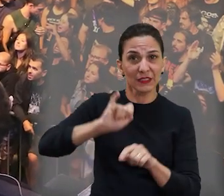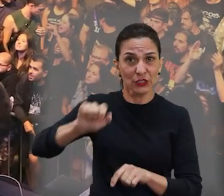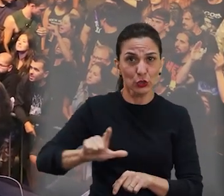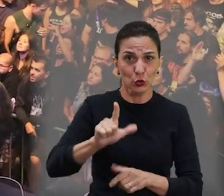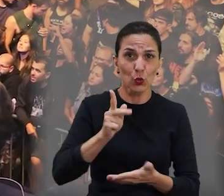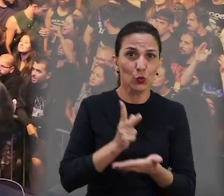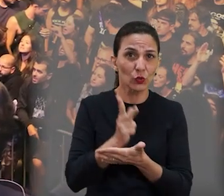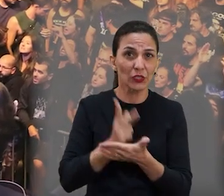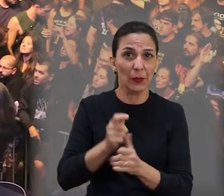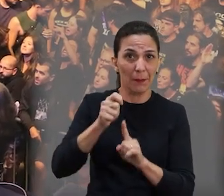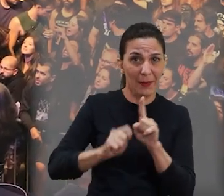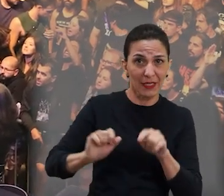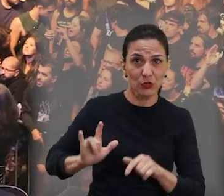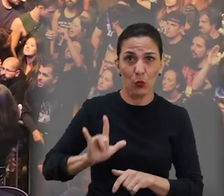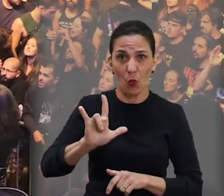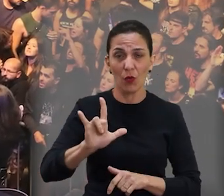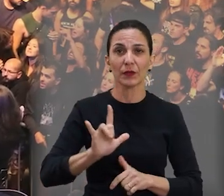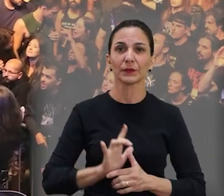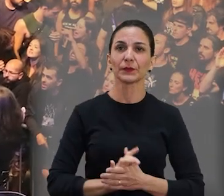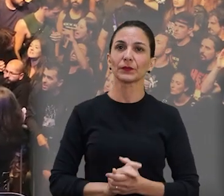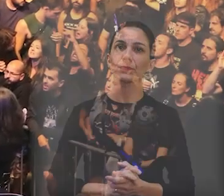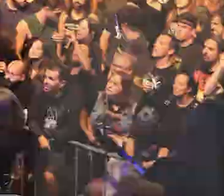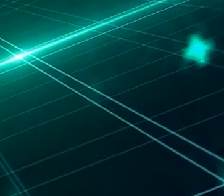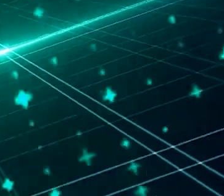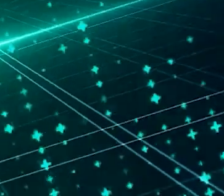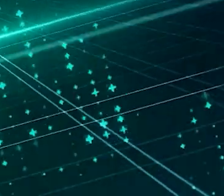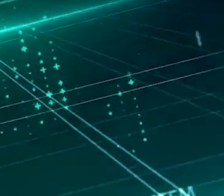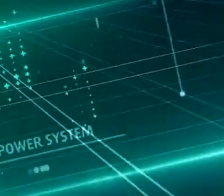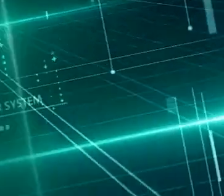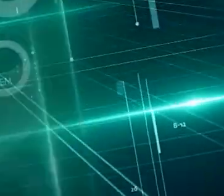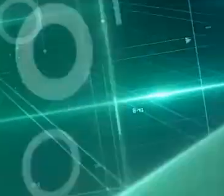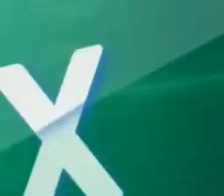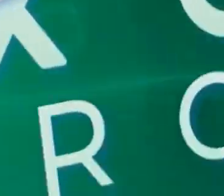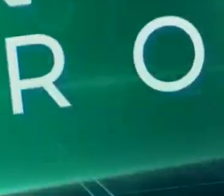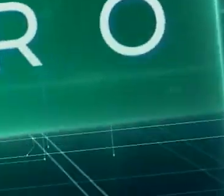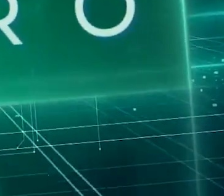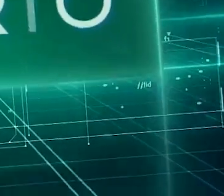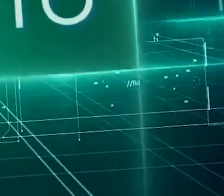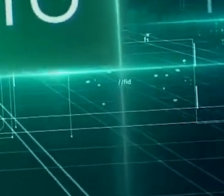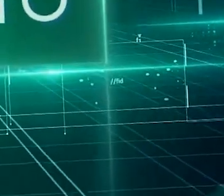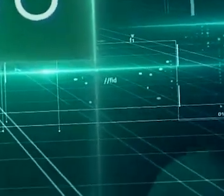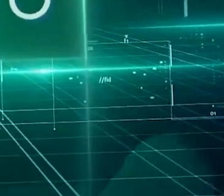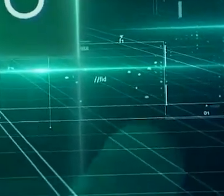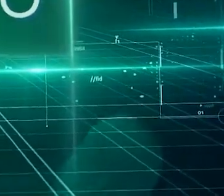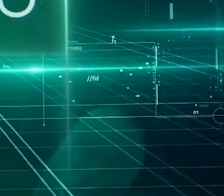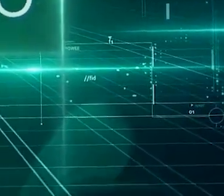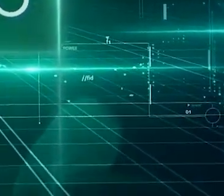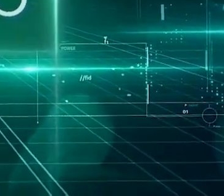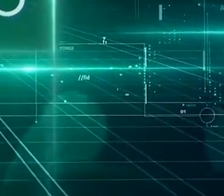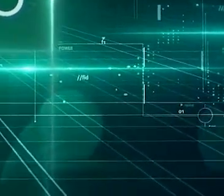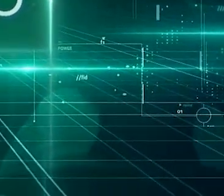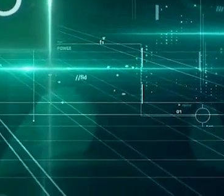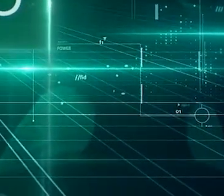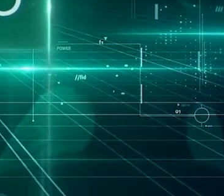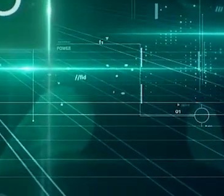Rock ocorre sempre no mês de julho, o mês do rock. Música Música